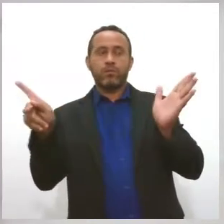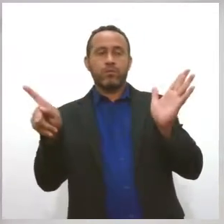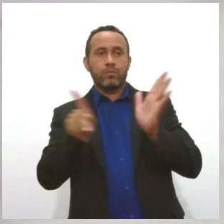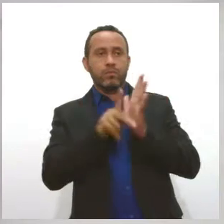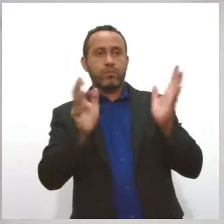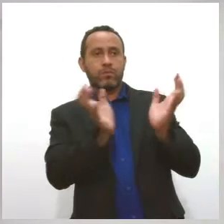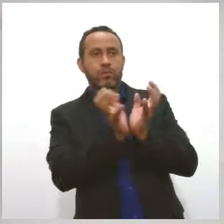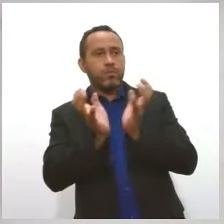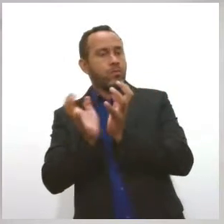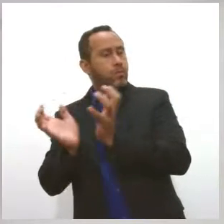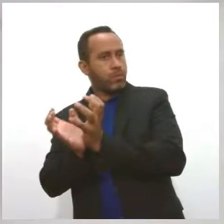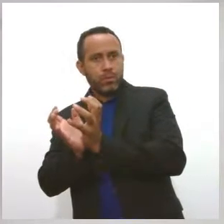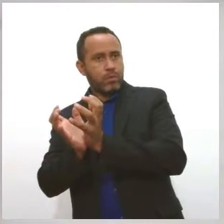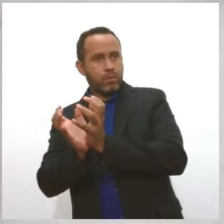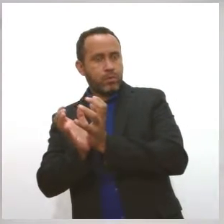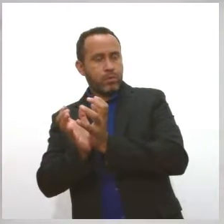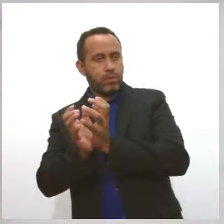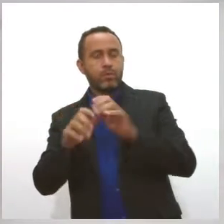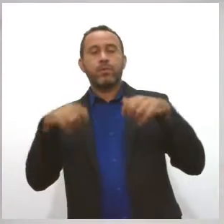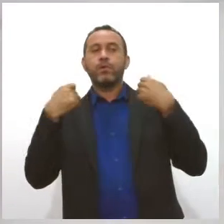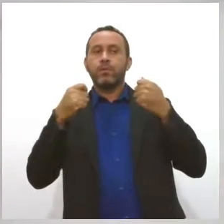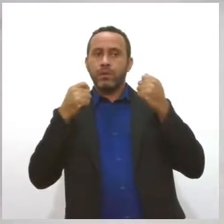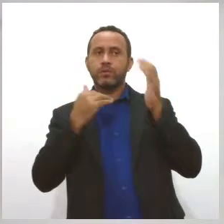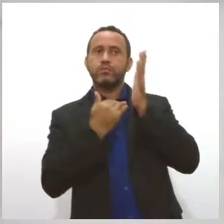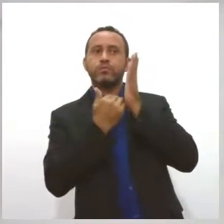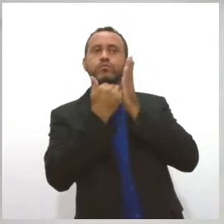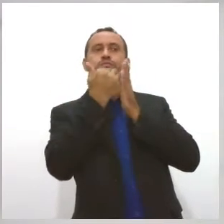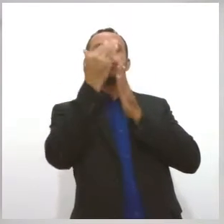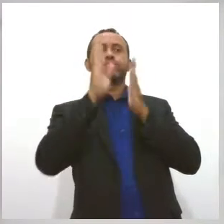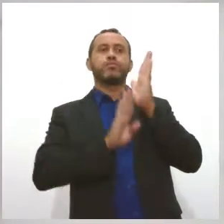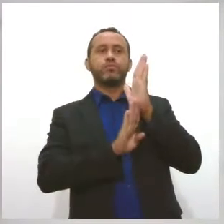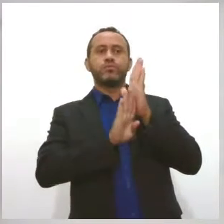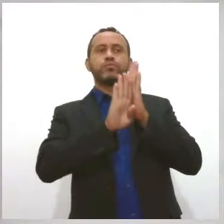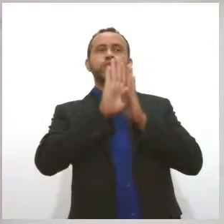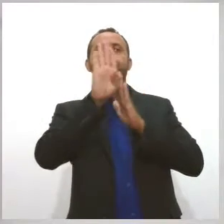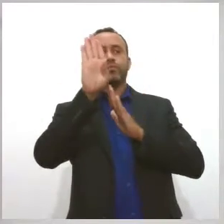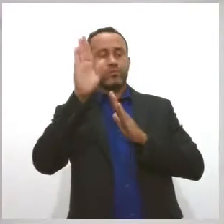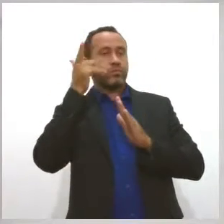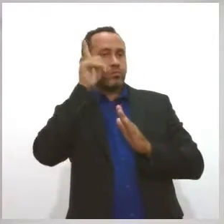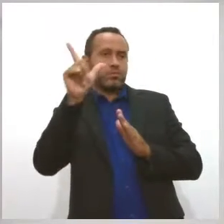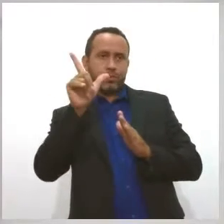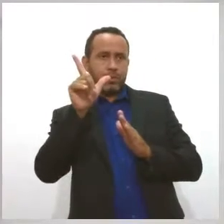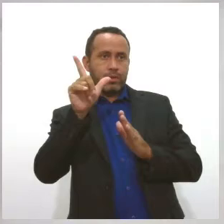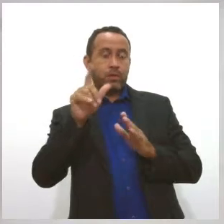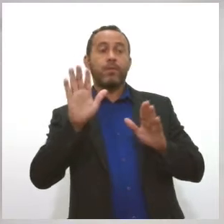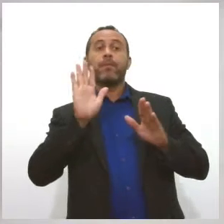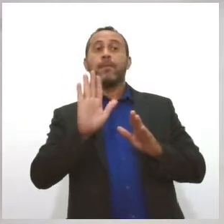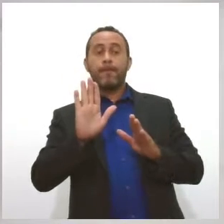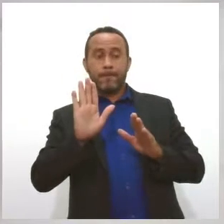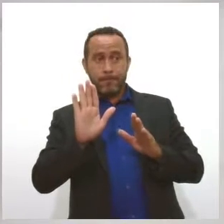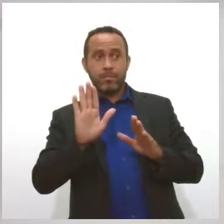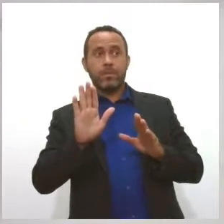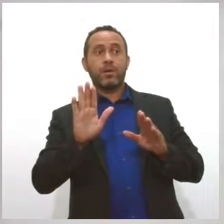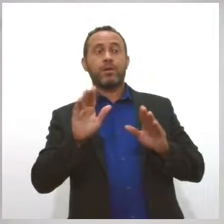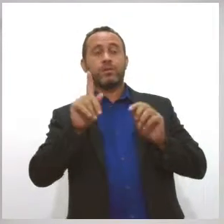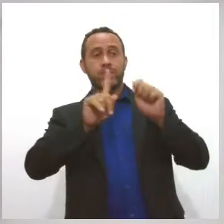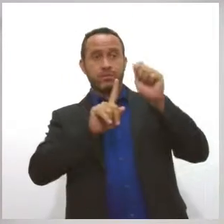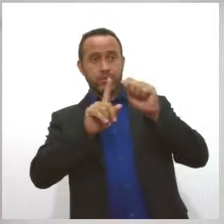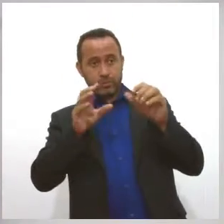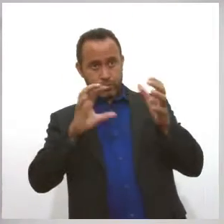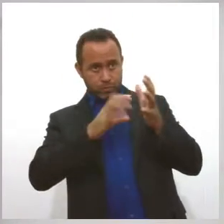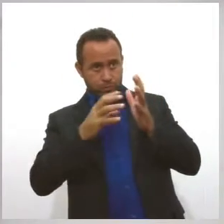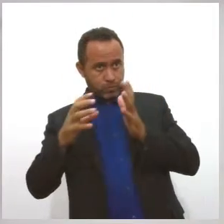alcance os coeficientes necessários para a eleição. Entretanto, ainda é possível, dentro de um mesmo partido,